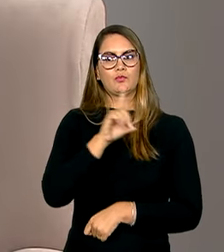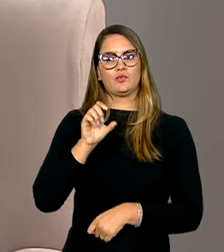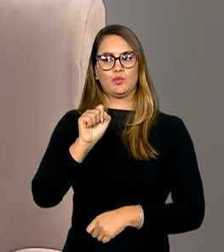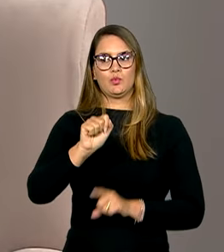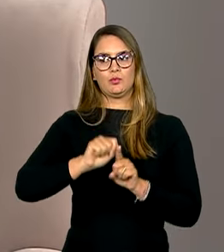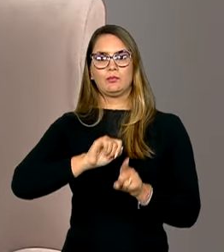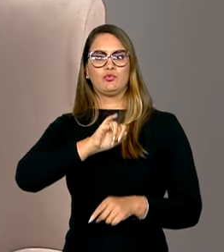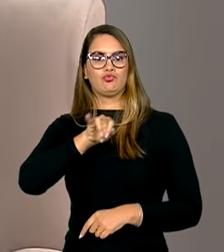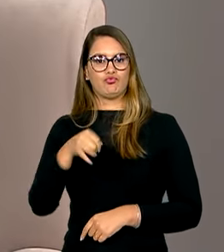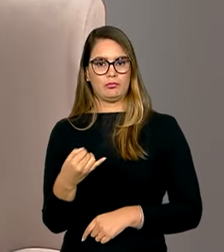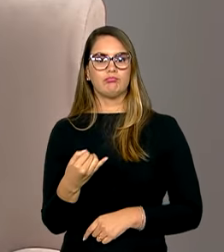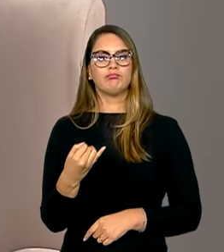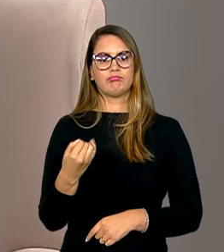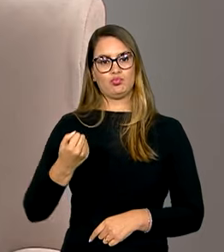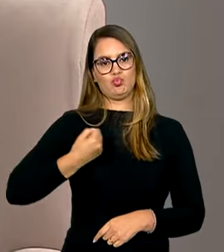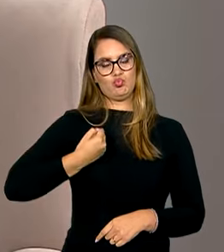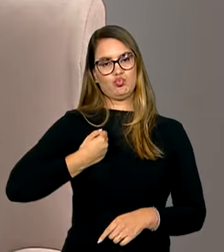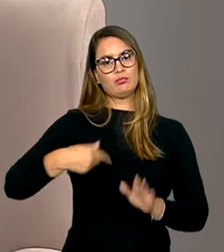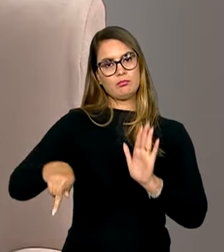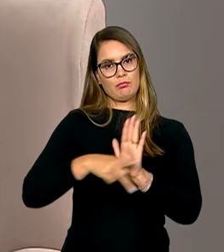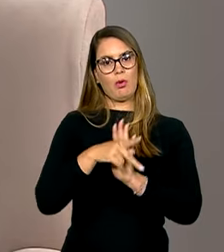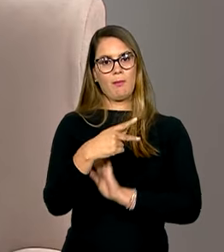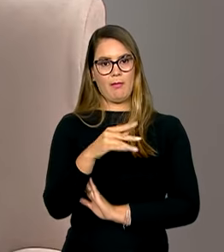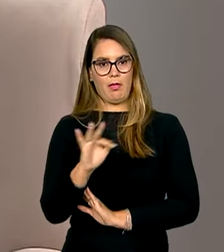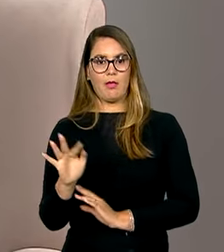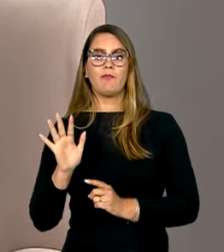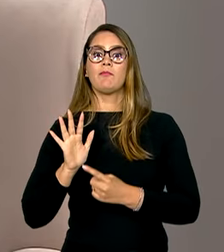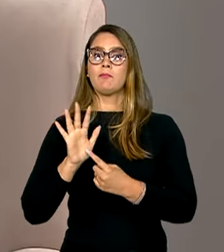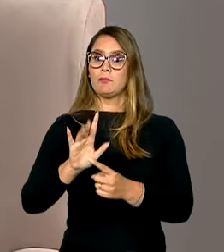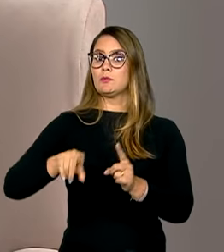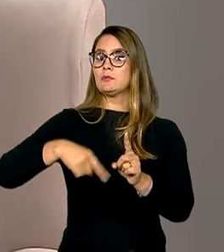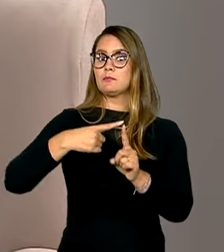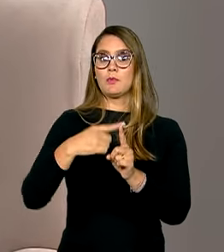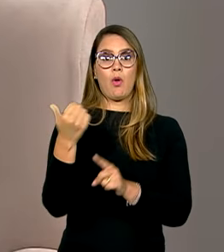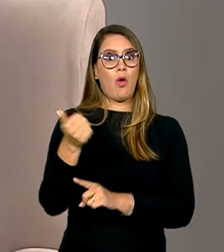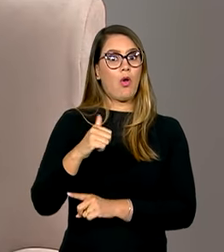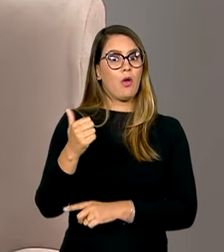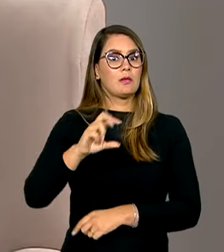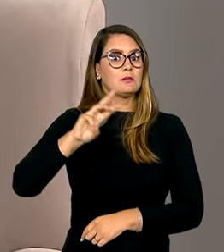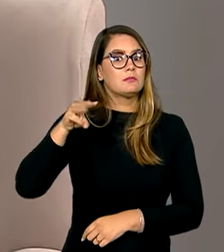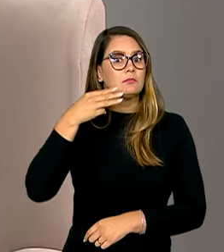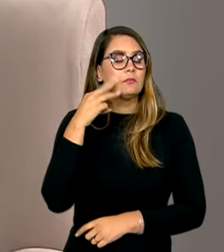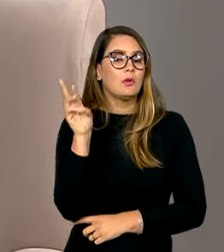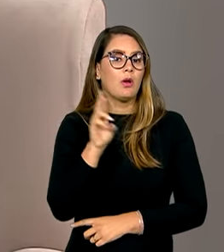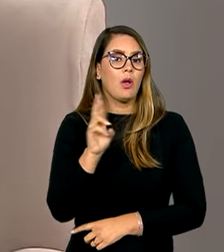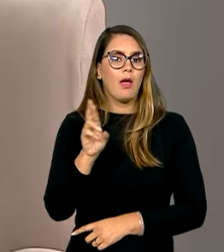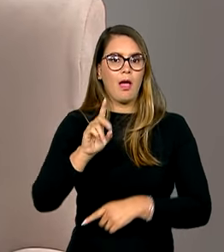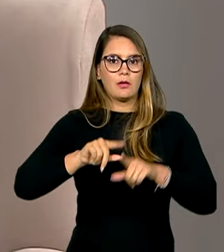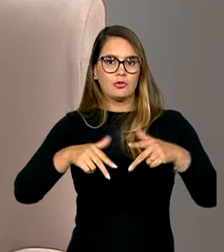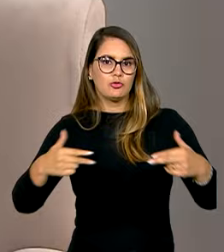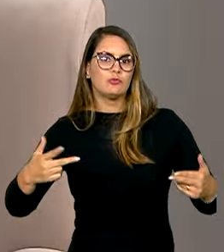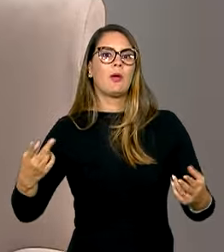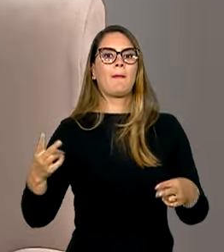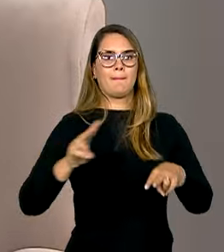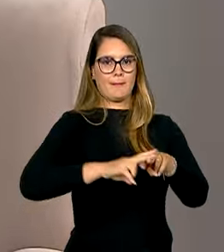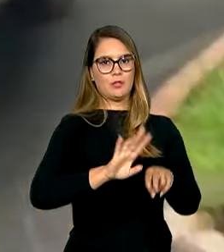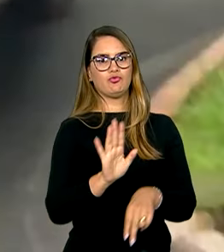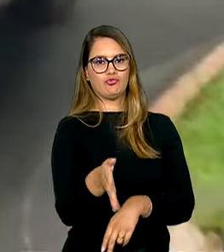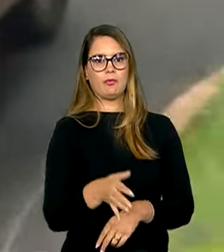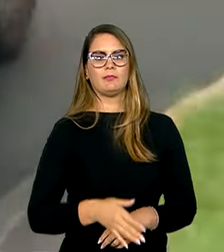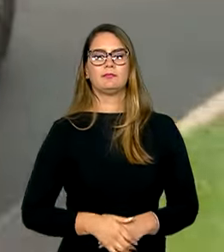janeiro. Os últimos números da PF mostram que mais de 11 milhões de reais em bens já foram apreendidos.